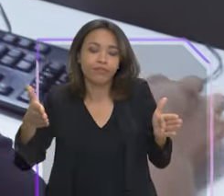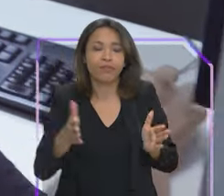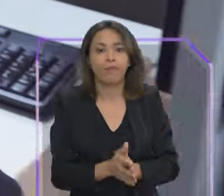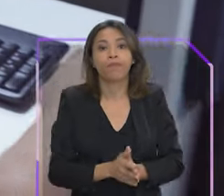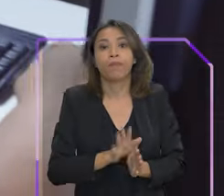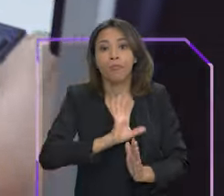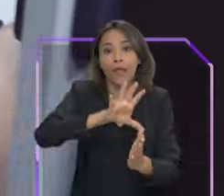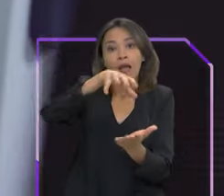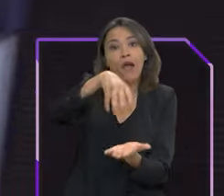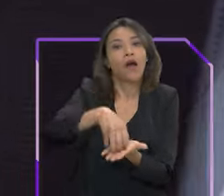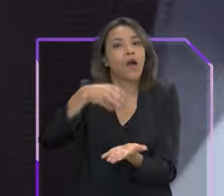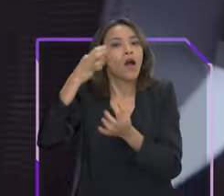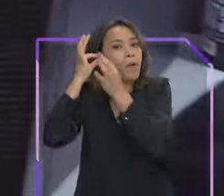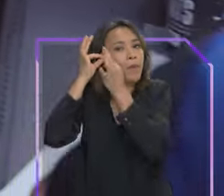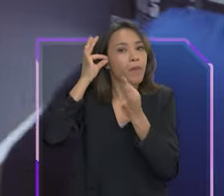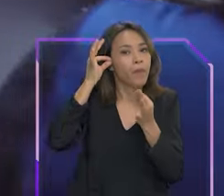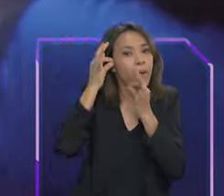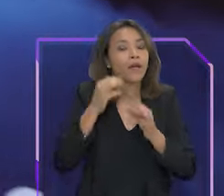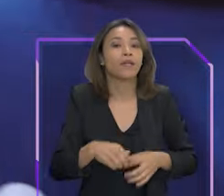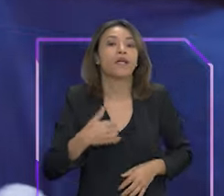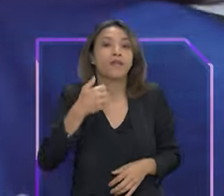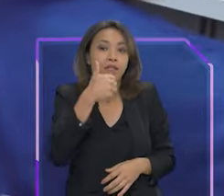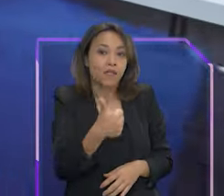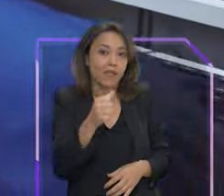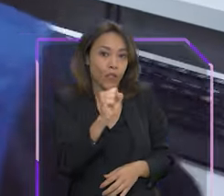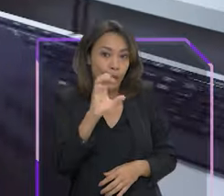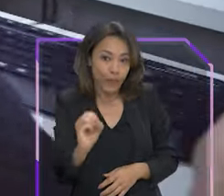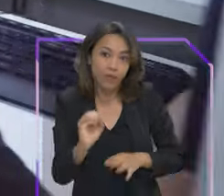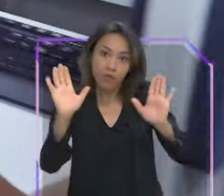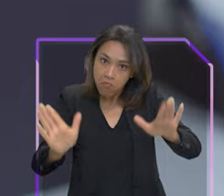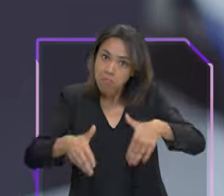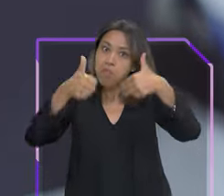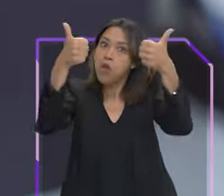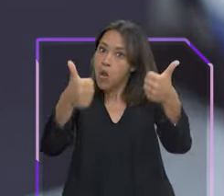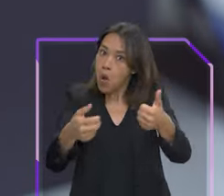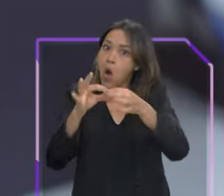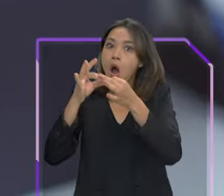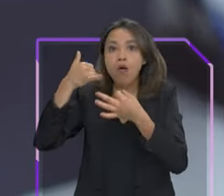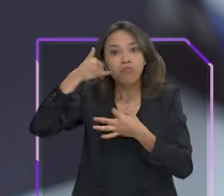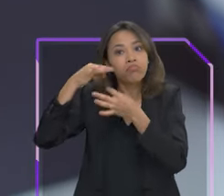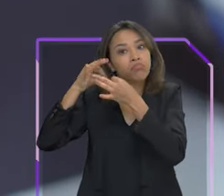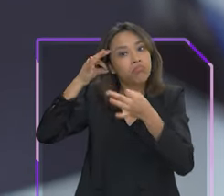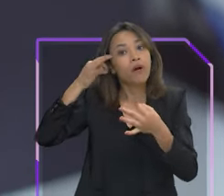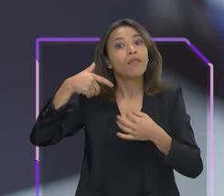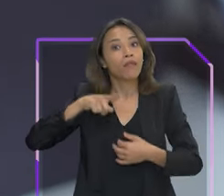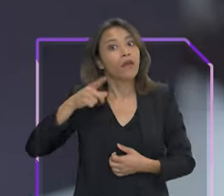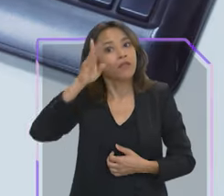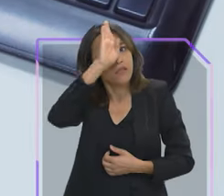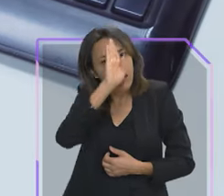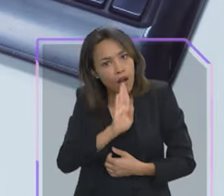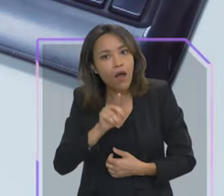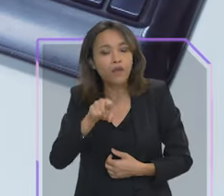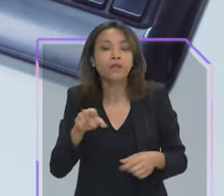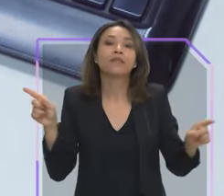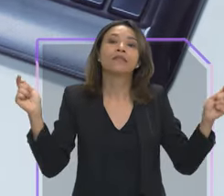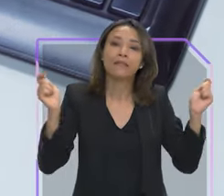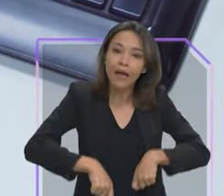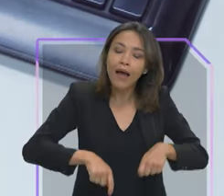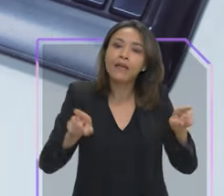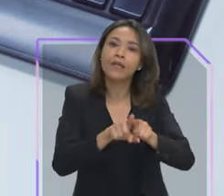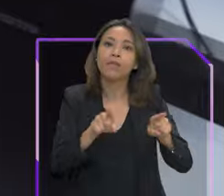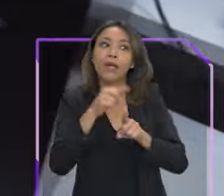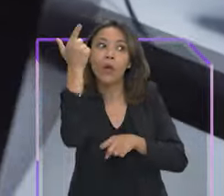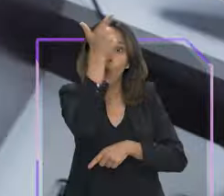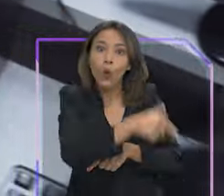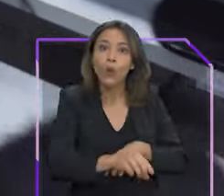Atendimento à Mulher, Ligue 180, também foi aperfeiçoada. Agora, além da ligação telefônica gratuita, é possível